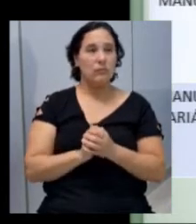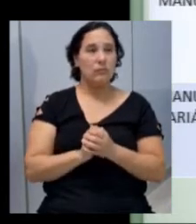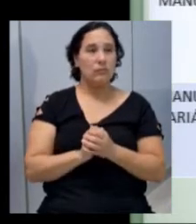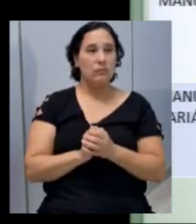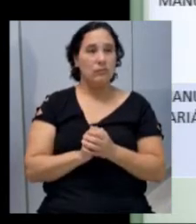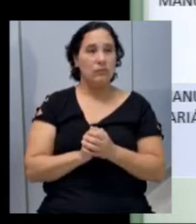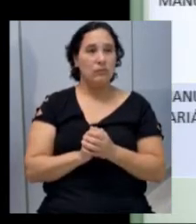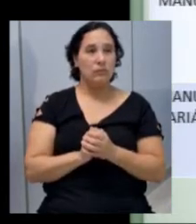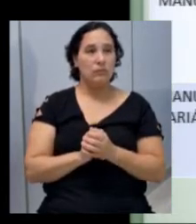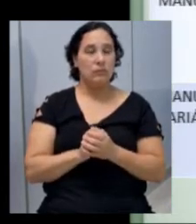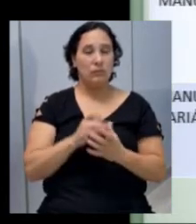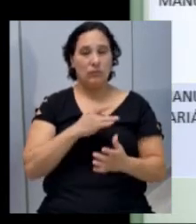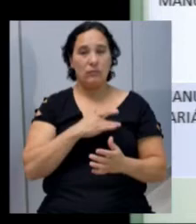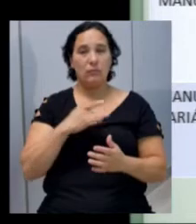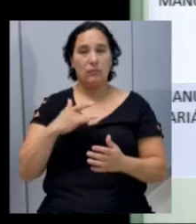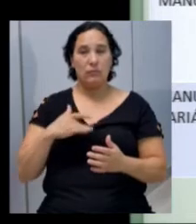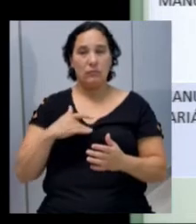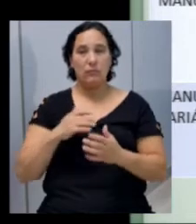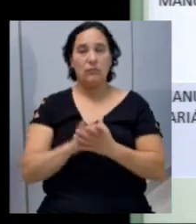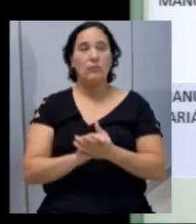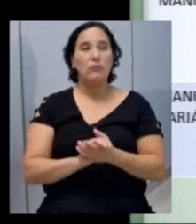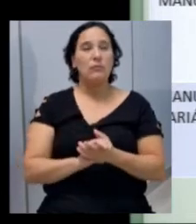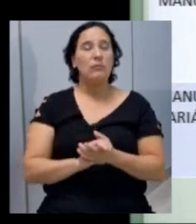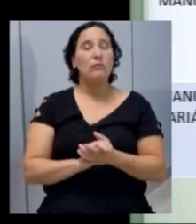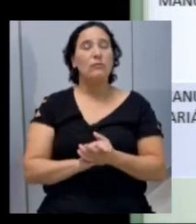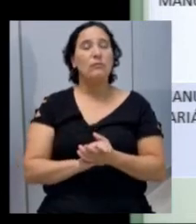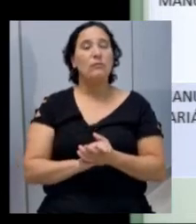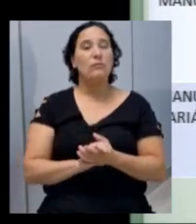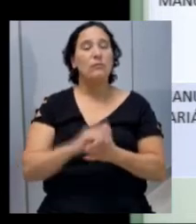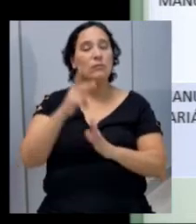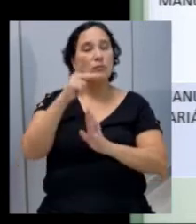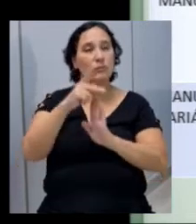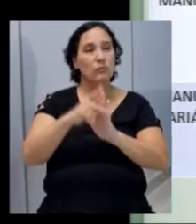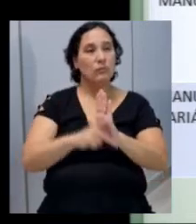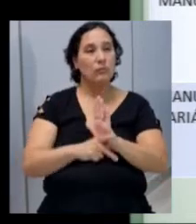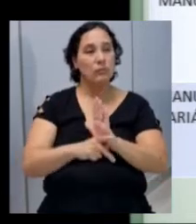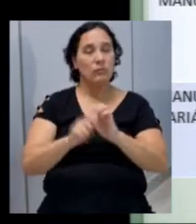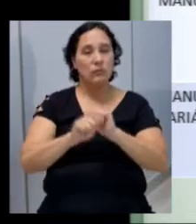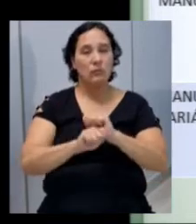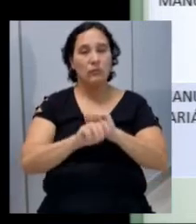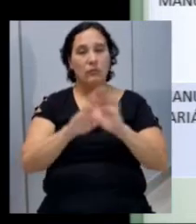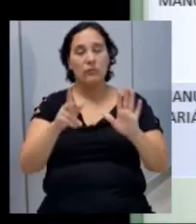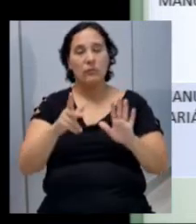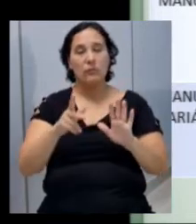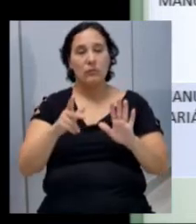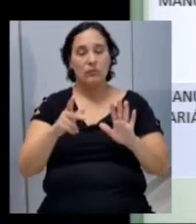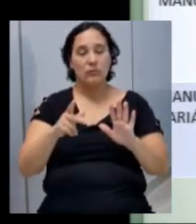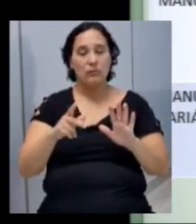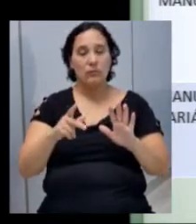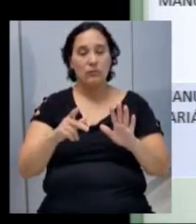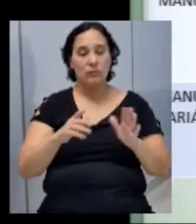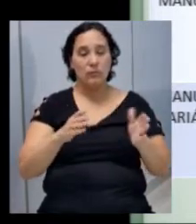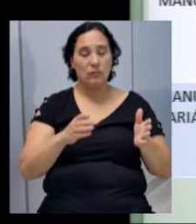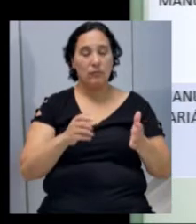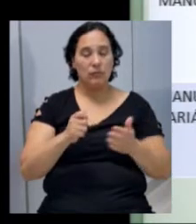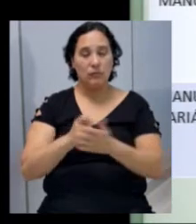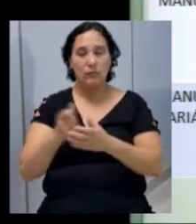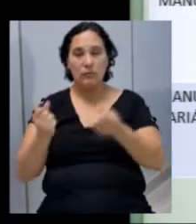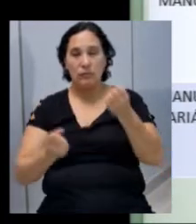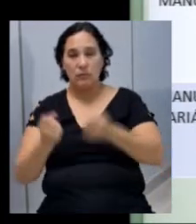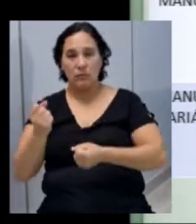Fundo Municipal de Saúde compondo os projetos de ampliação da rede física, de aquisição de veículos,